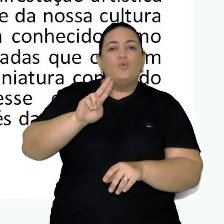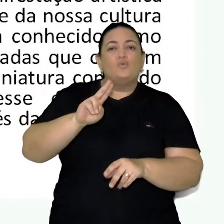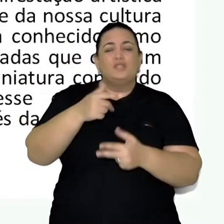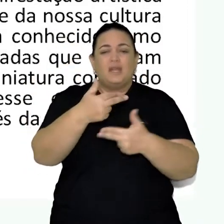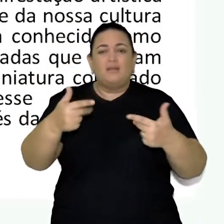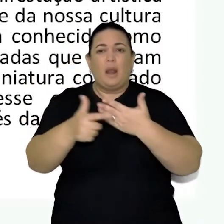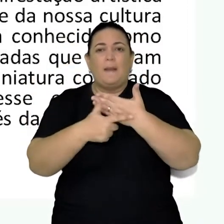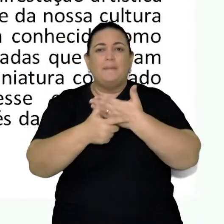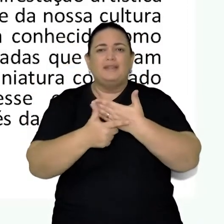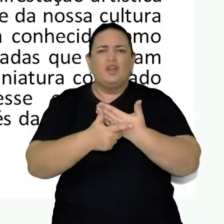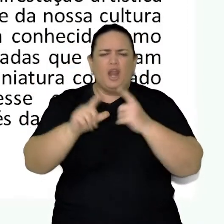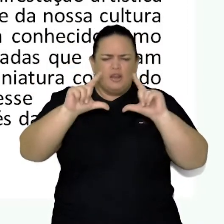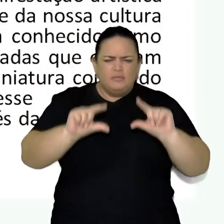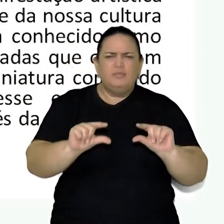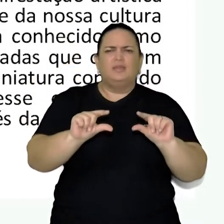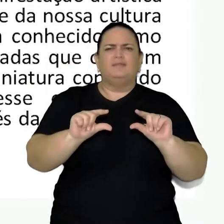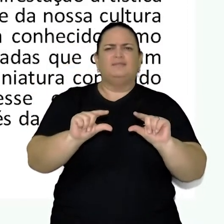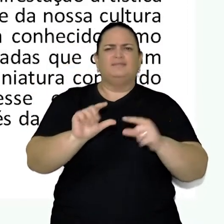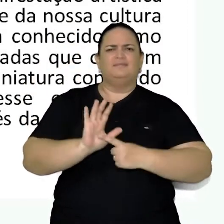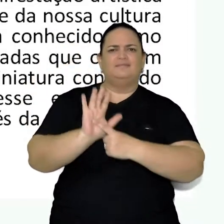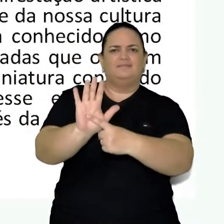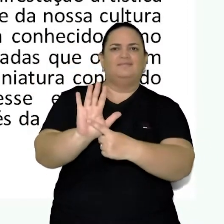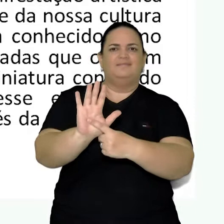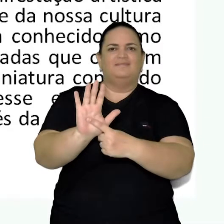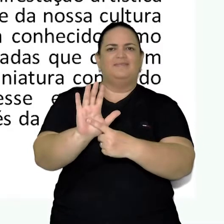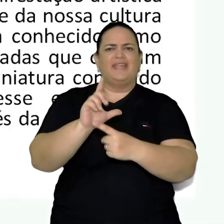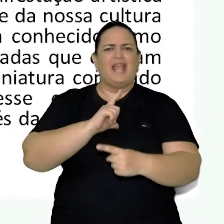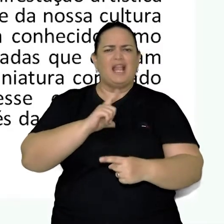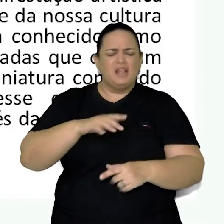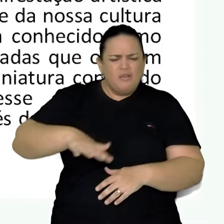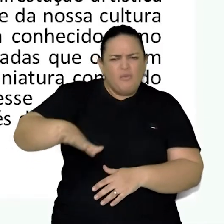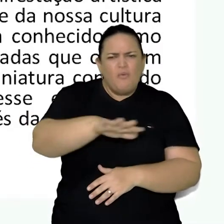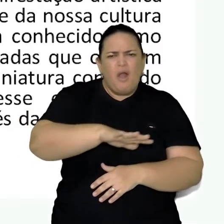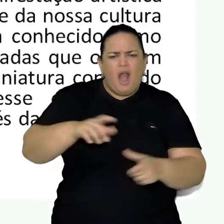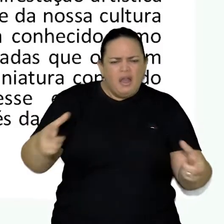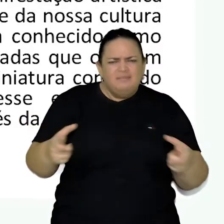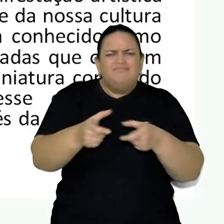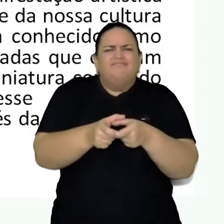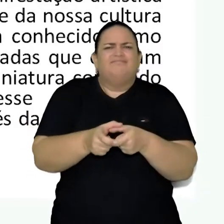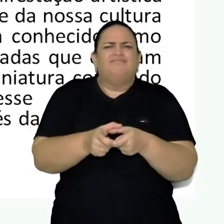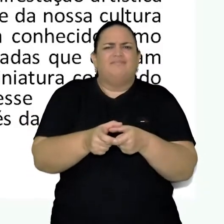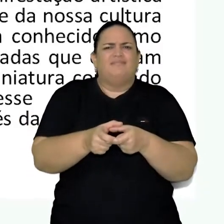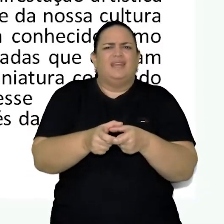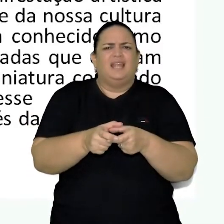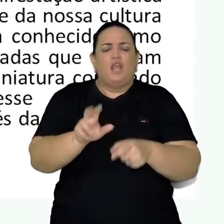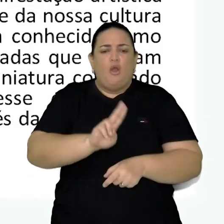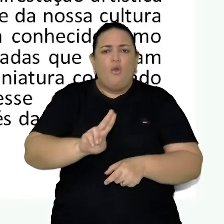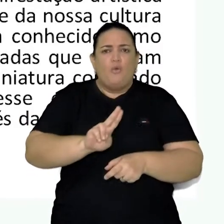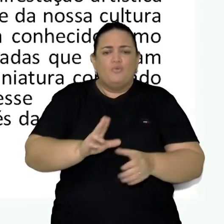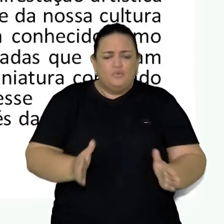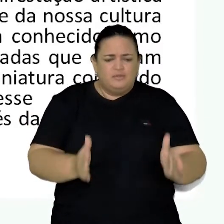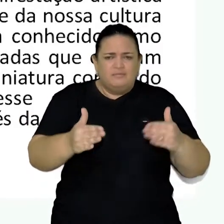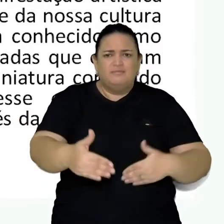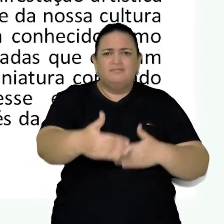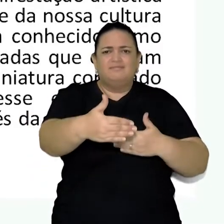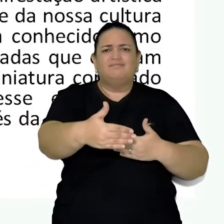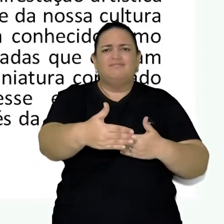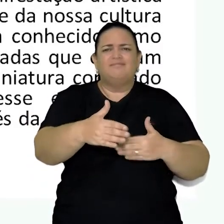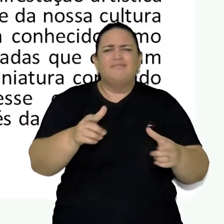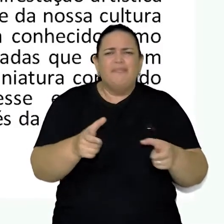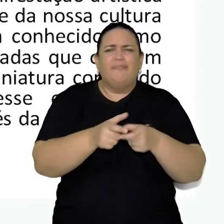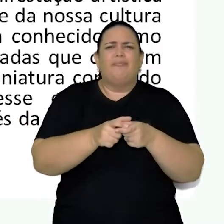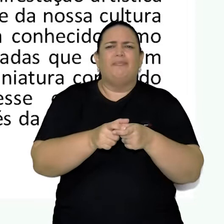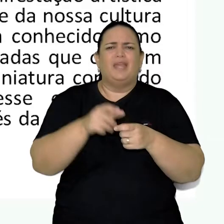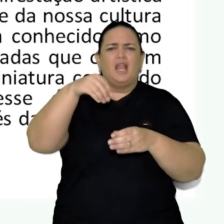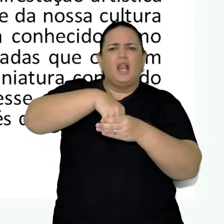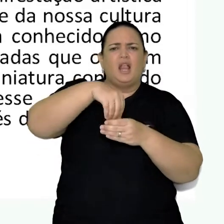linguagem de formas animadas que ocupa um espaço cênico mínimo formado por um palco em miniatura, confinado